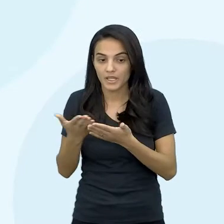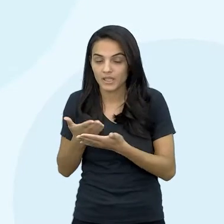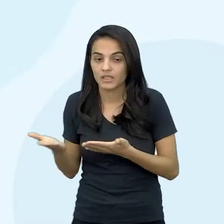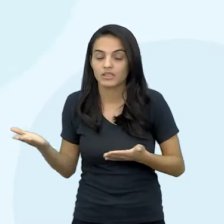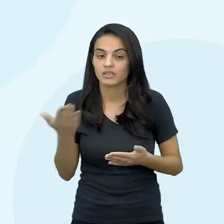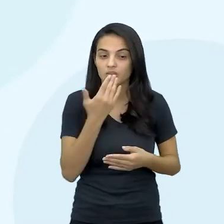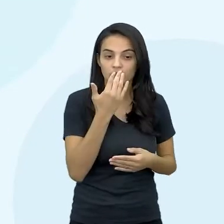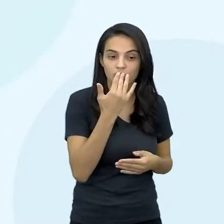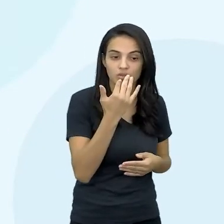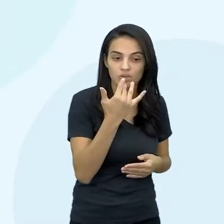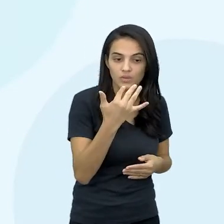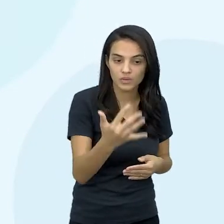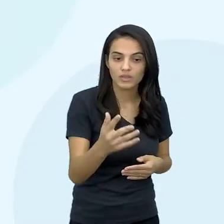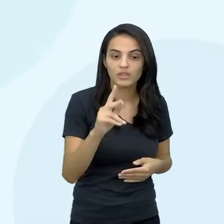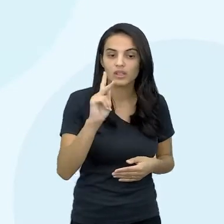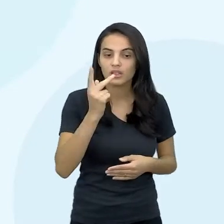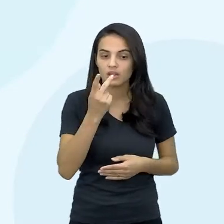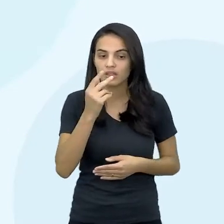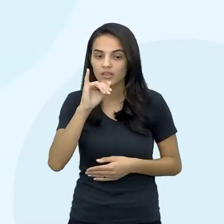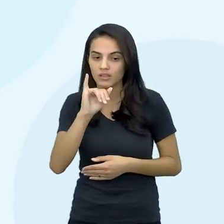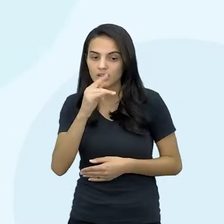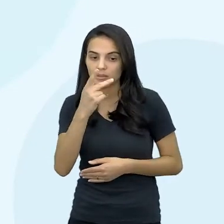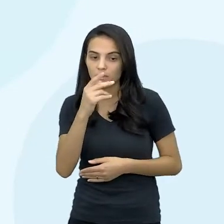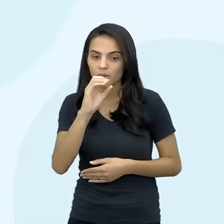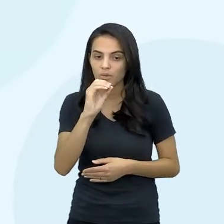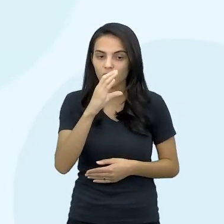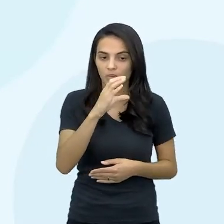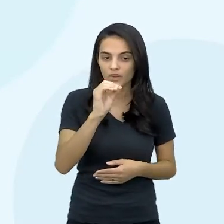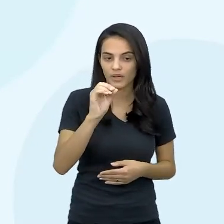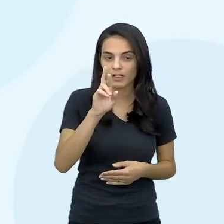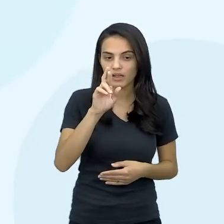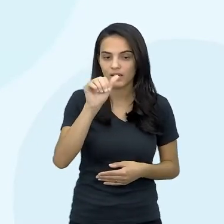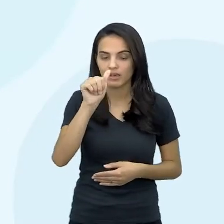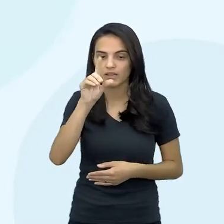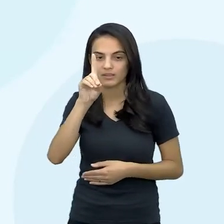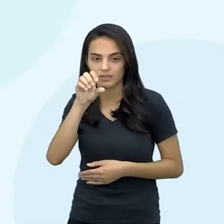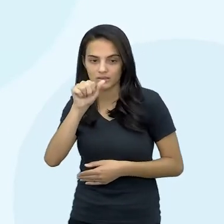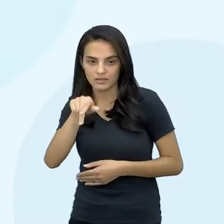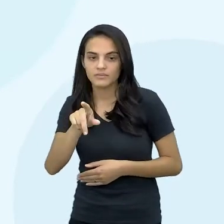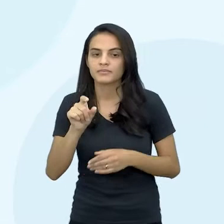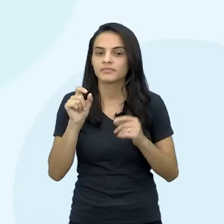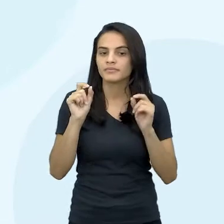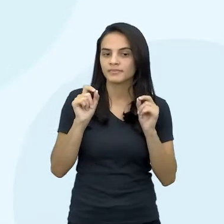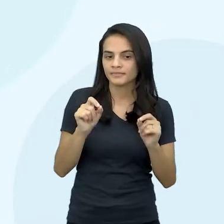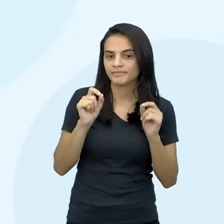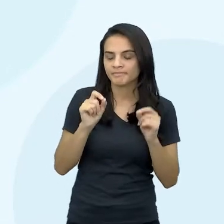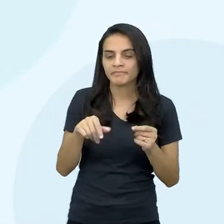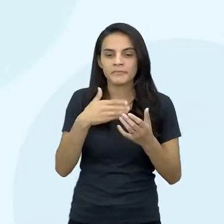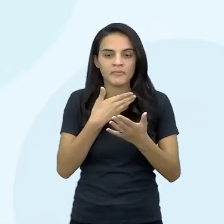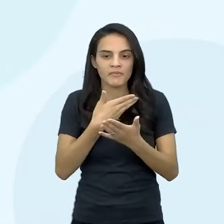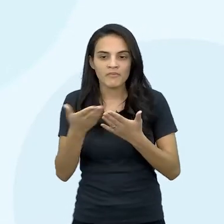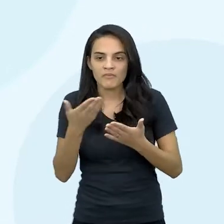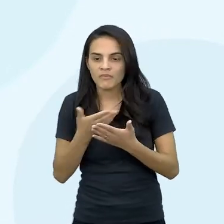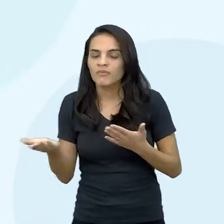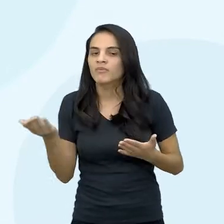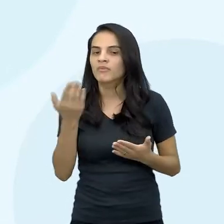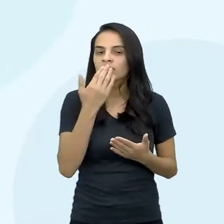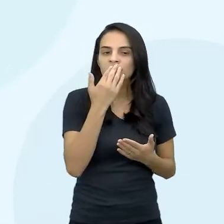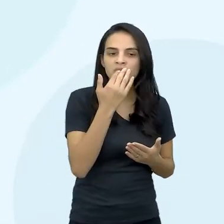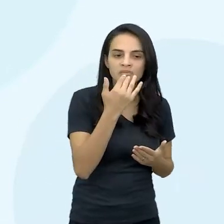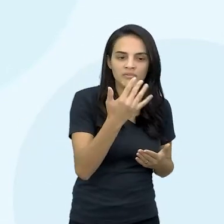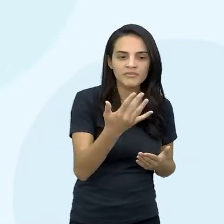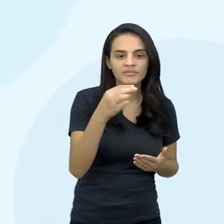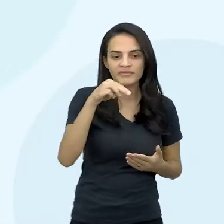por isso eu coloquei ali entre parênteses, né, o nome de hipocoradas, né, que é a perda de cor aí nas